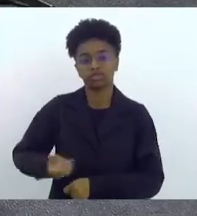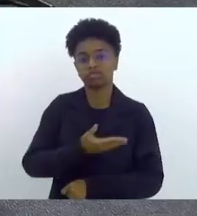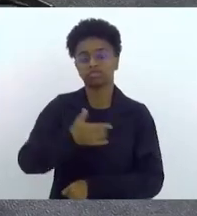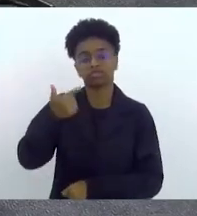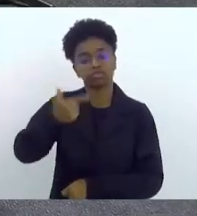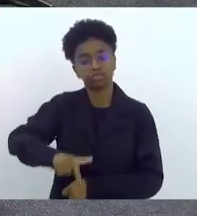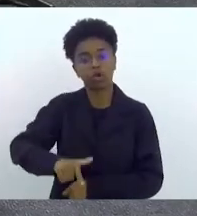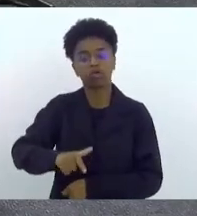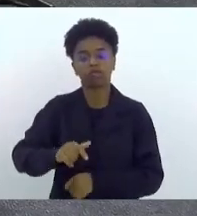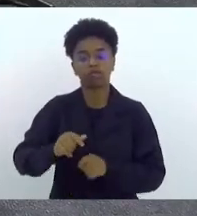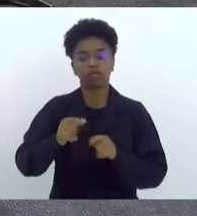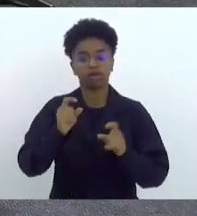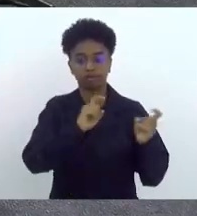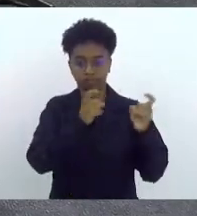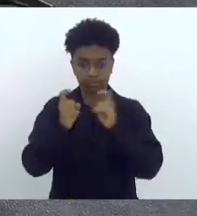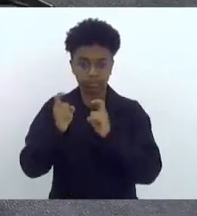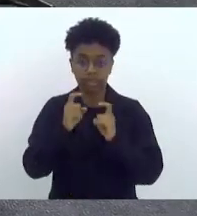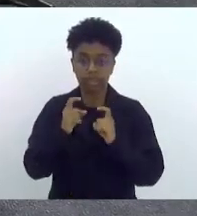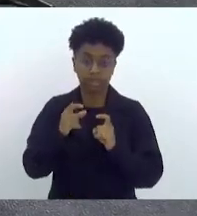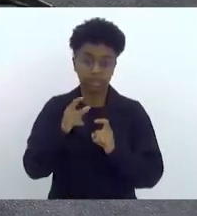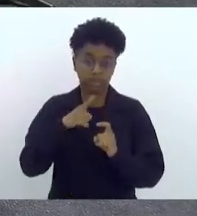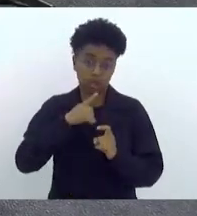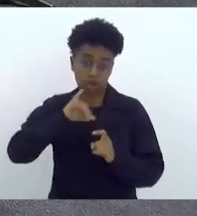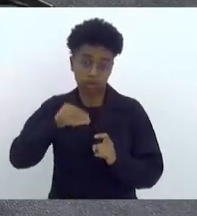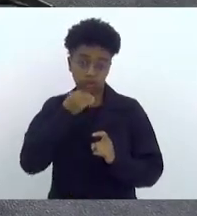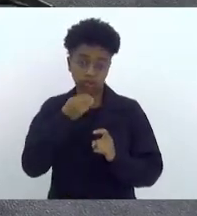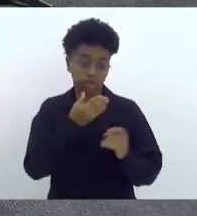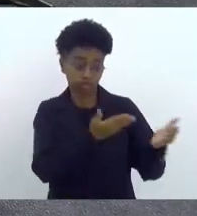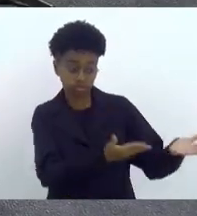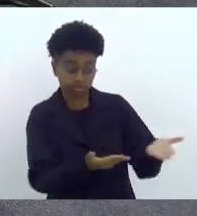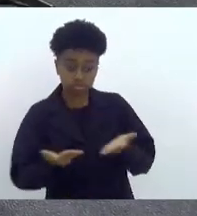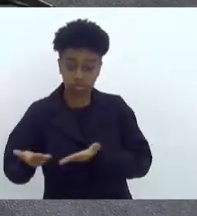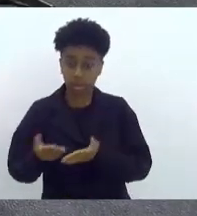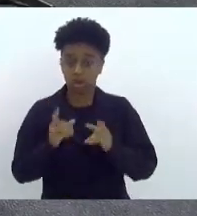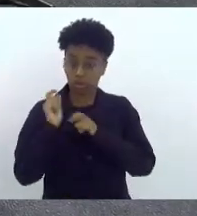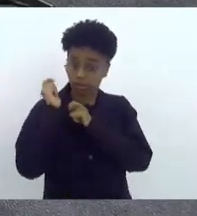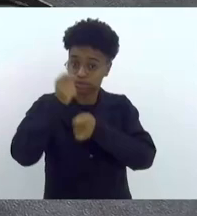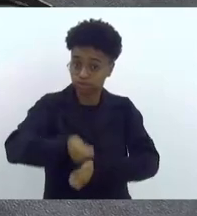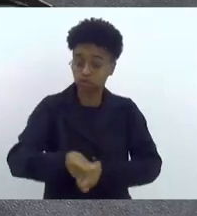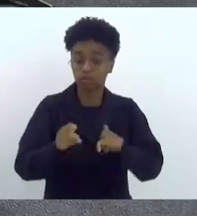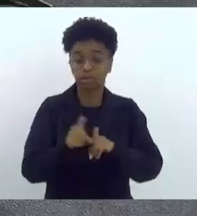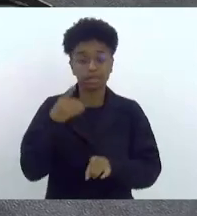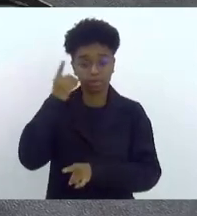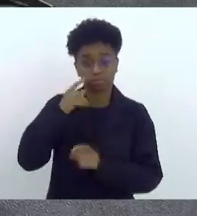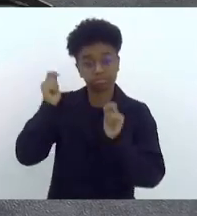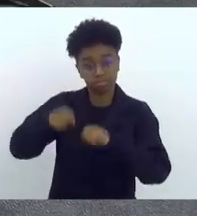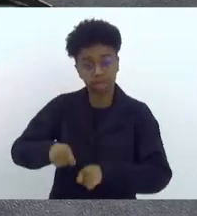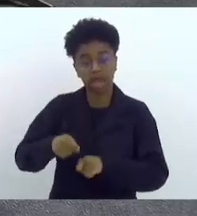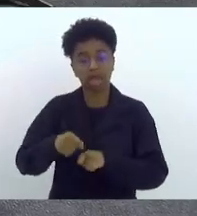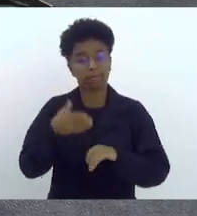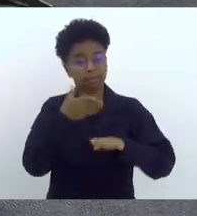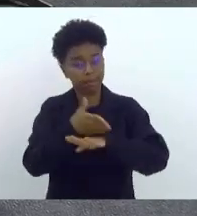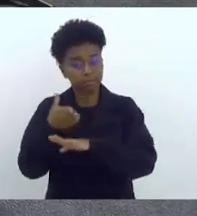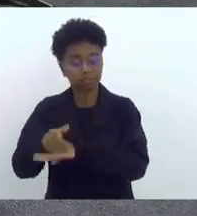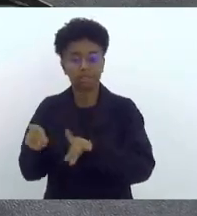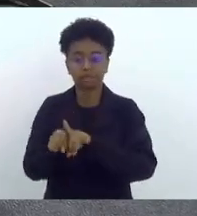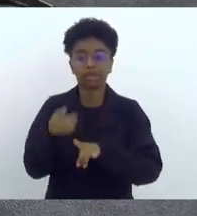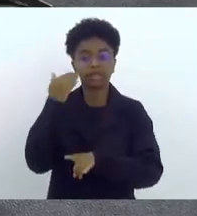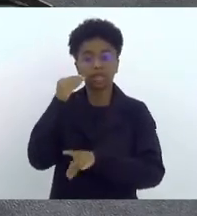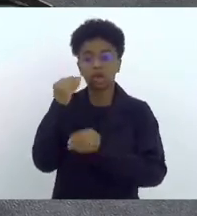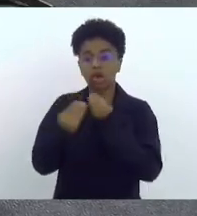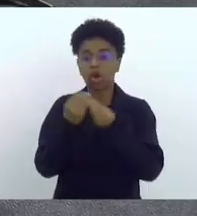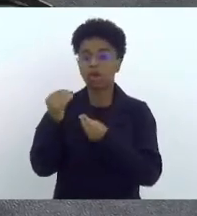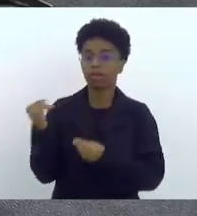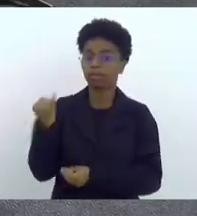que se dê a oportunidade de trazer o pescador e os deputados também possam participar e ouvir o da importância da lei. E até para lembrar,